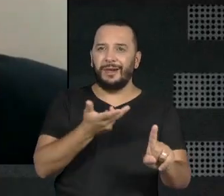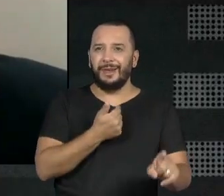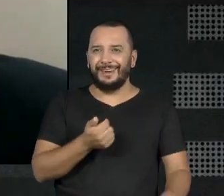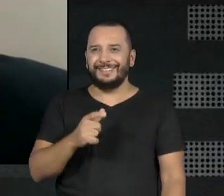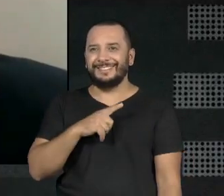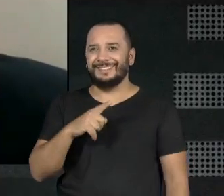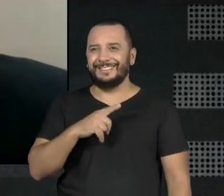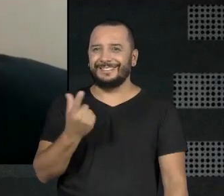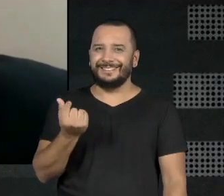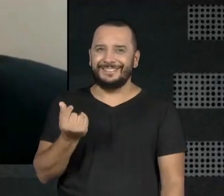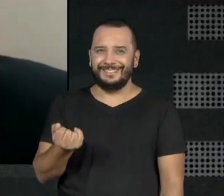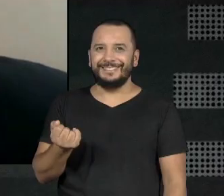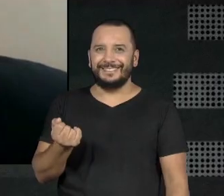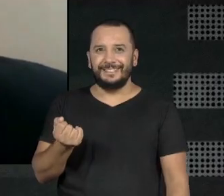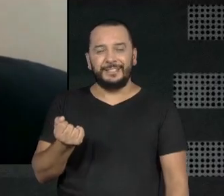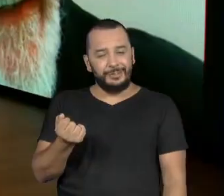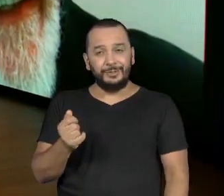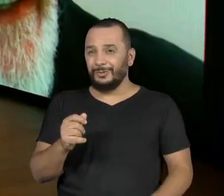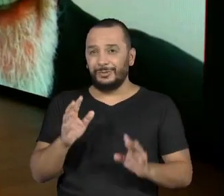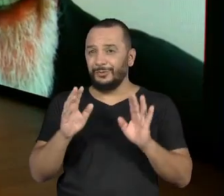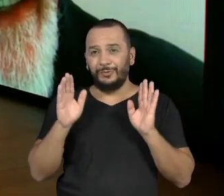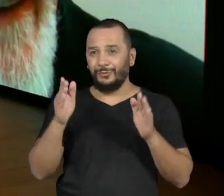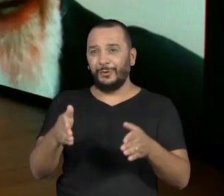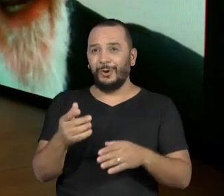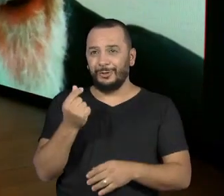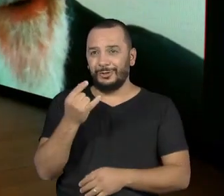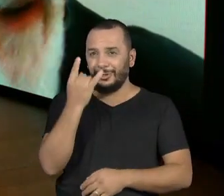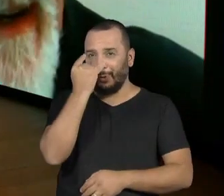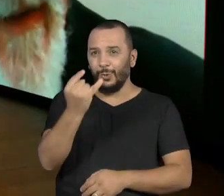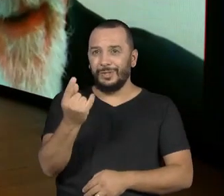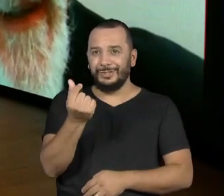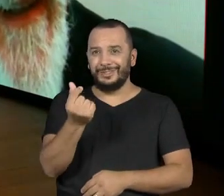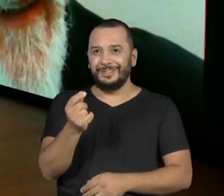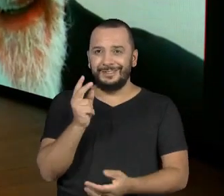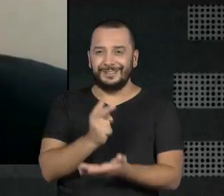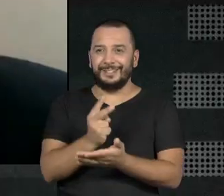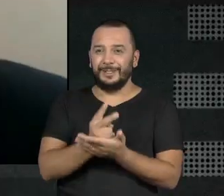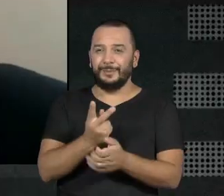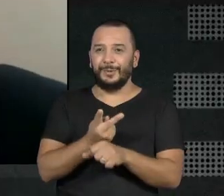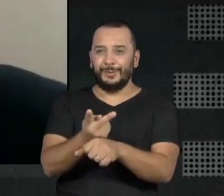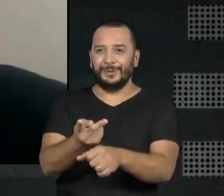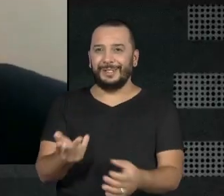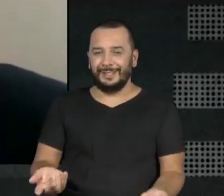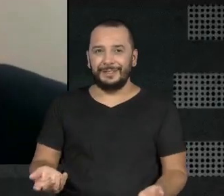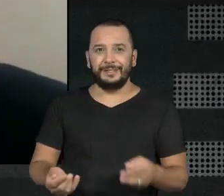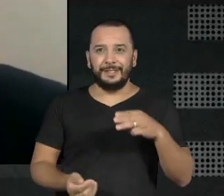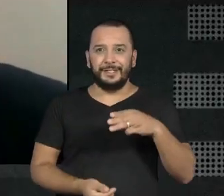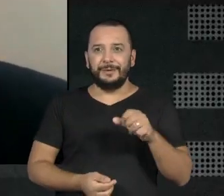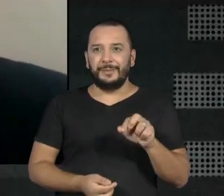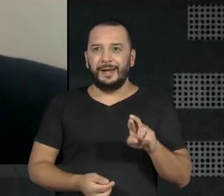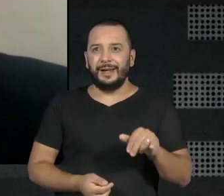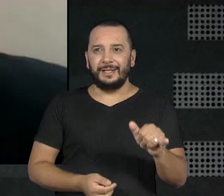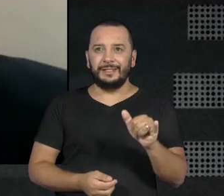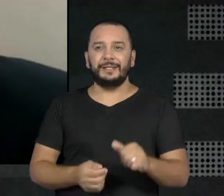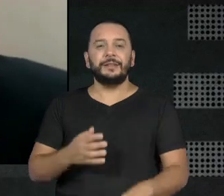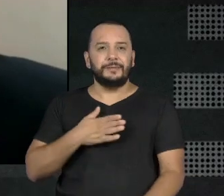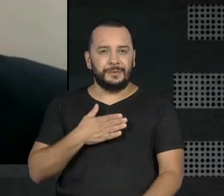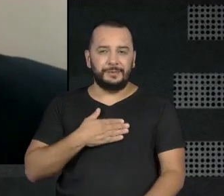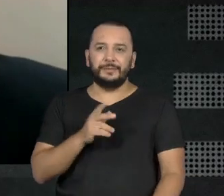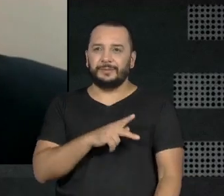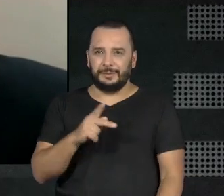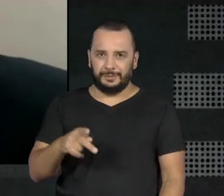Todo mundo atrás do din-din, né? Sempre atrás do din-din. E a Mari, que foi minha professora na escola também.